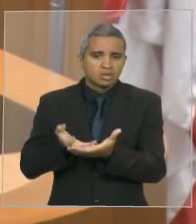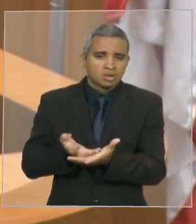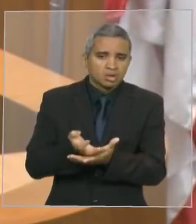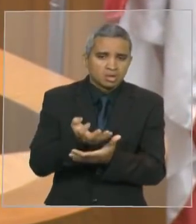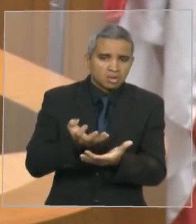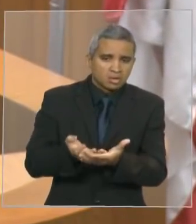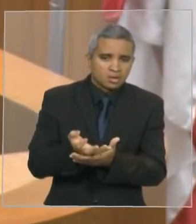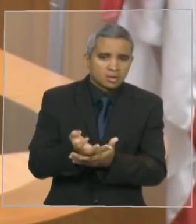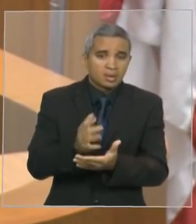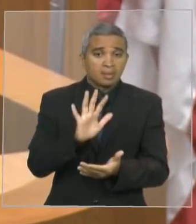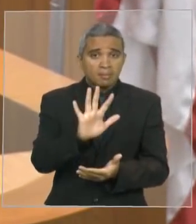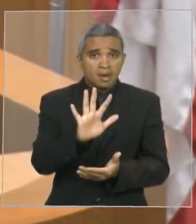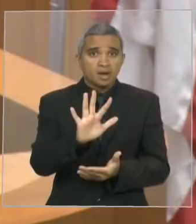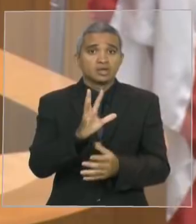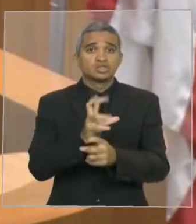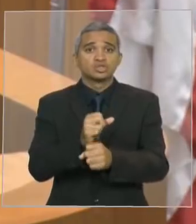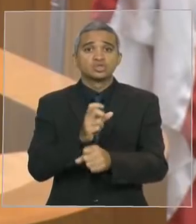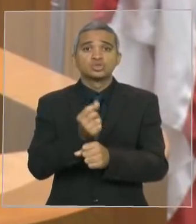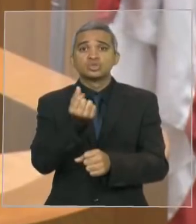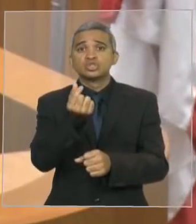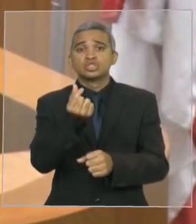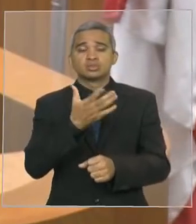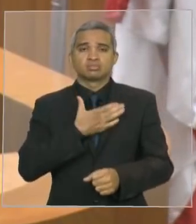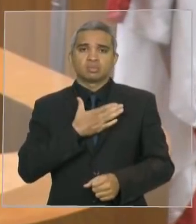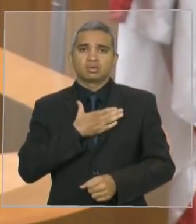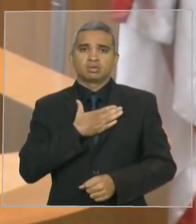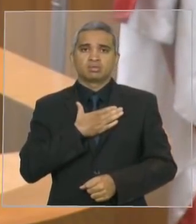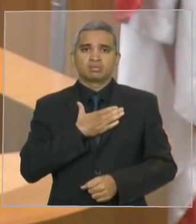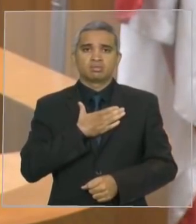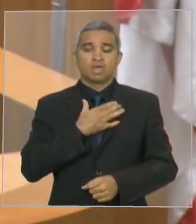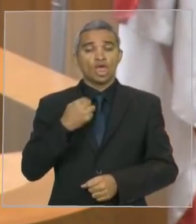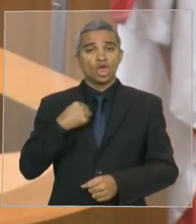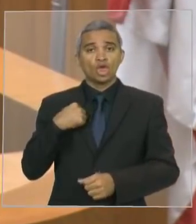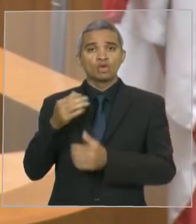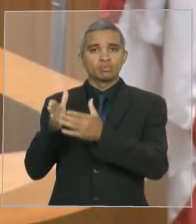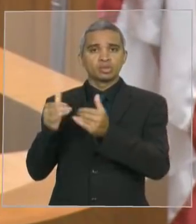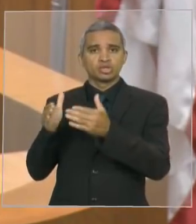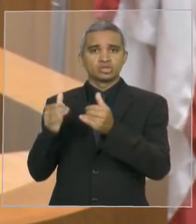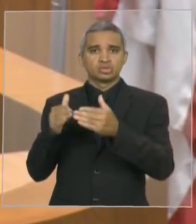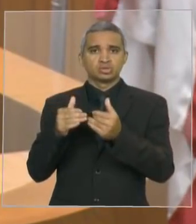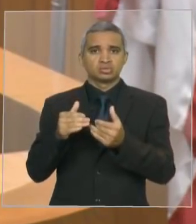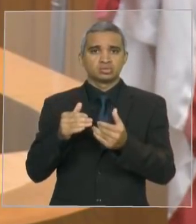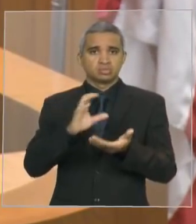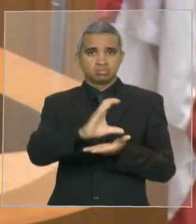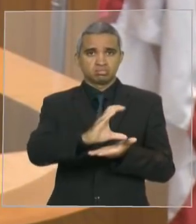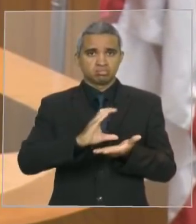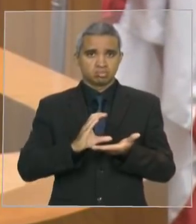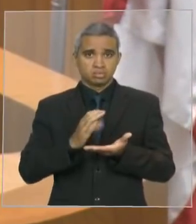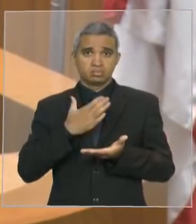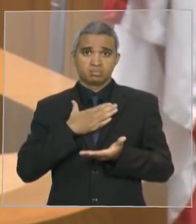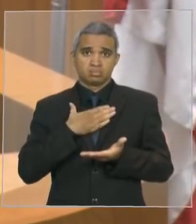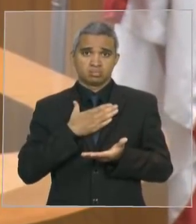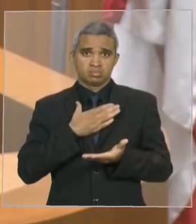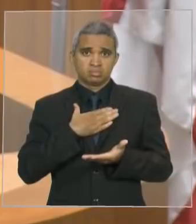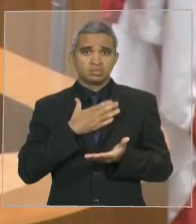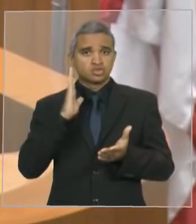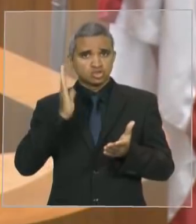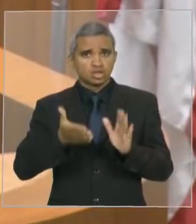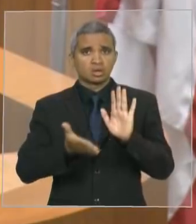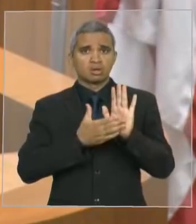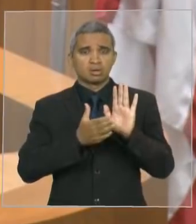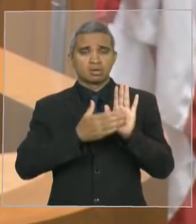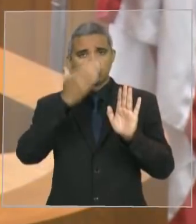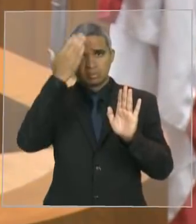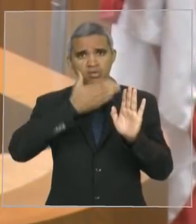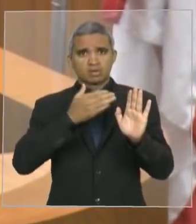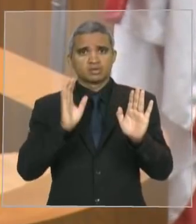orçamento é do deputado. O orçamento que foi enviado é meu, foi compensado. Está aqui o pedido, como foi